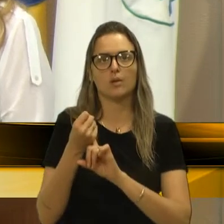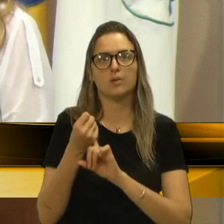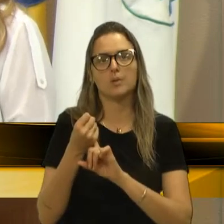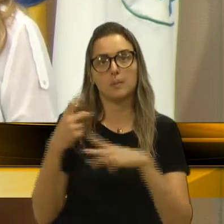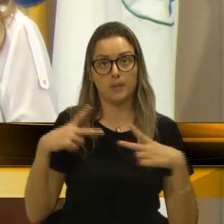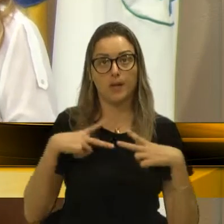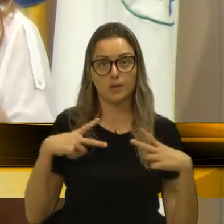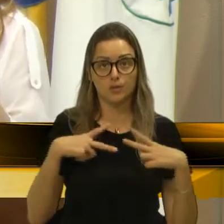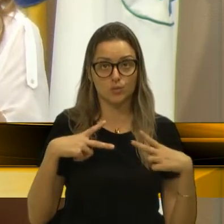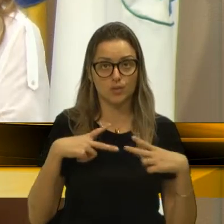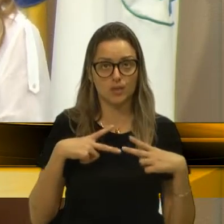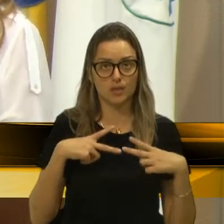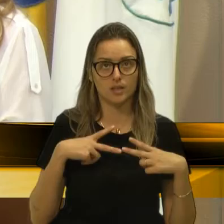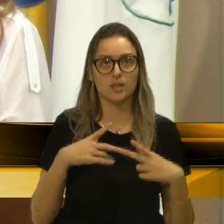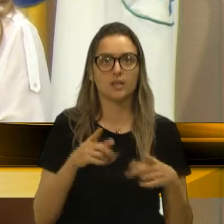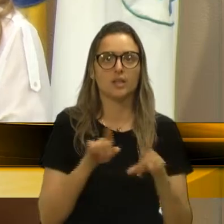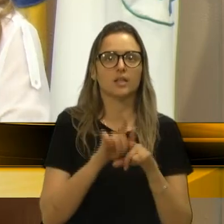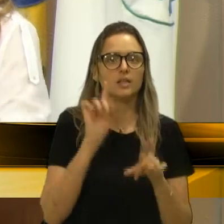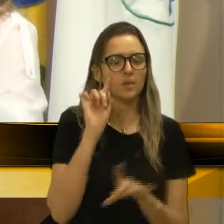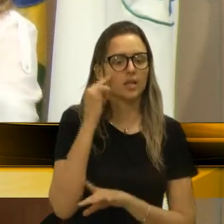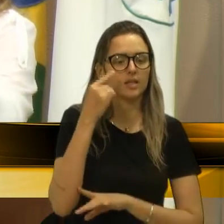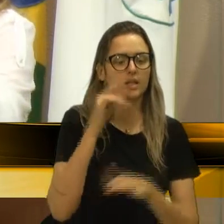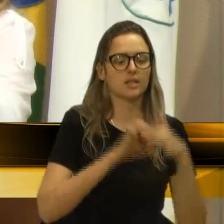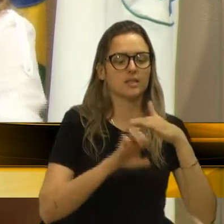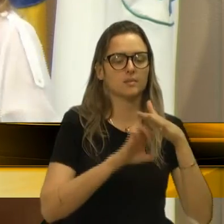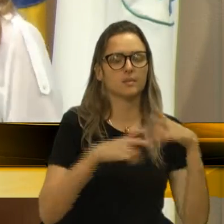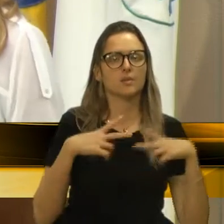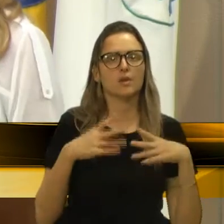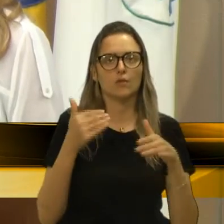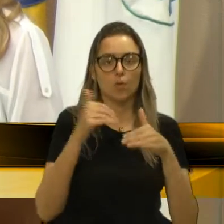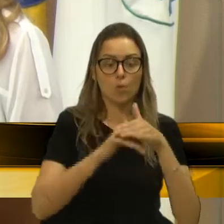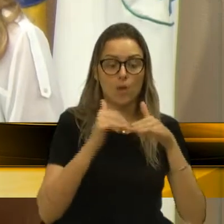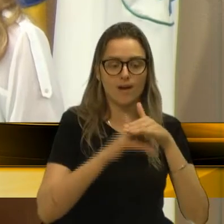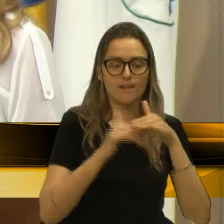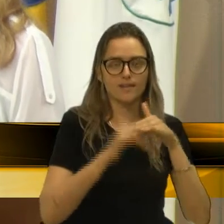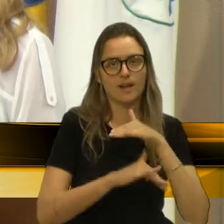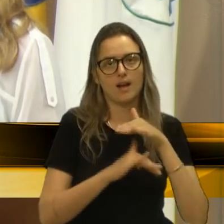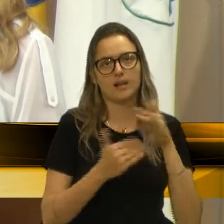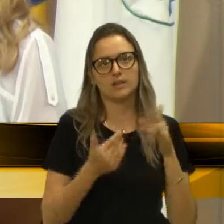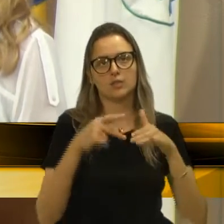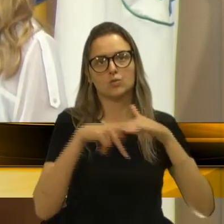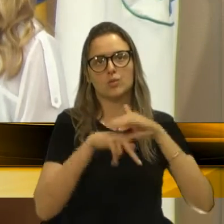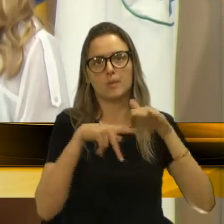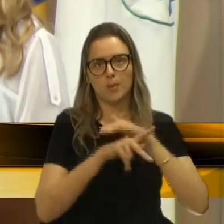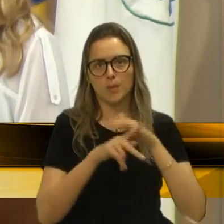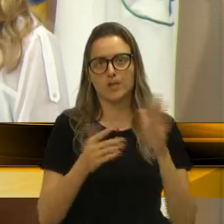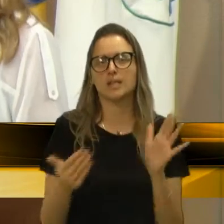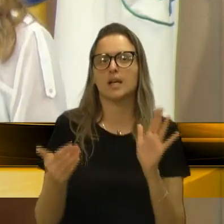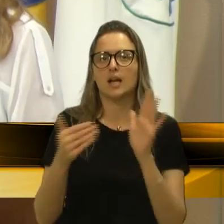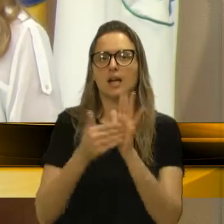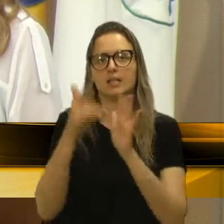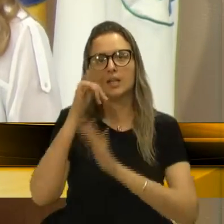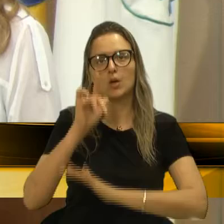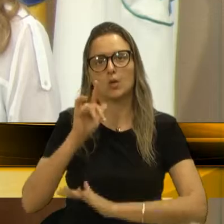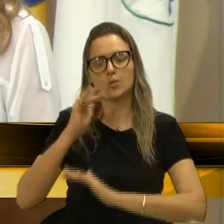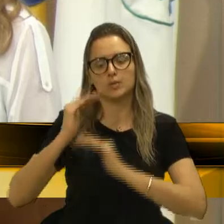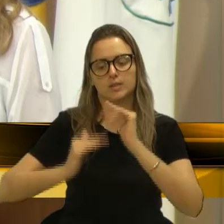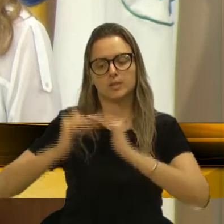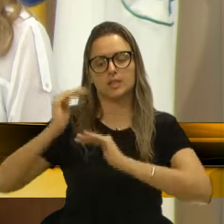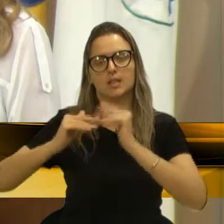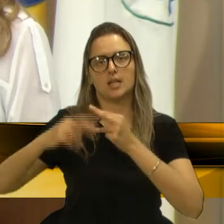e da iniciativa privada foram guardados pelo Hospital Geral numa poupança até viabilizar, então,